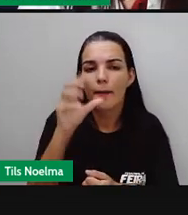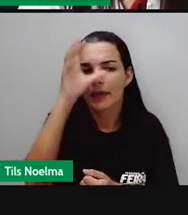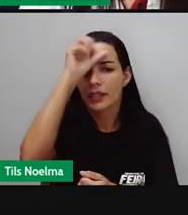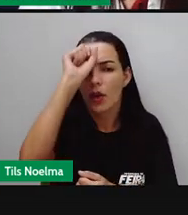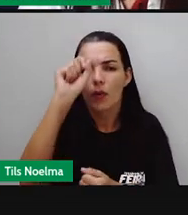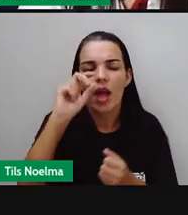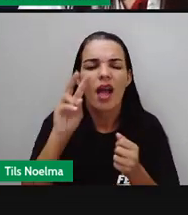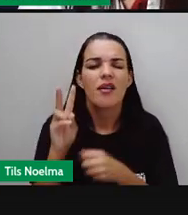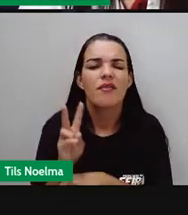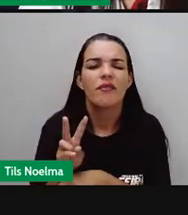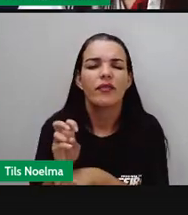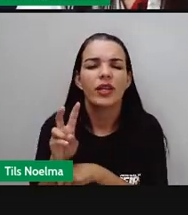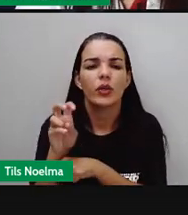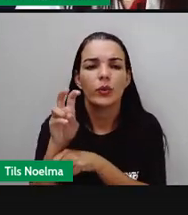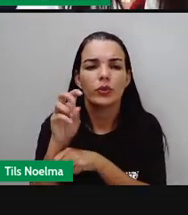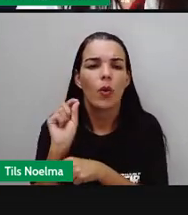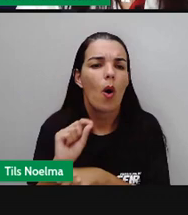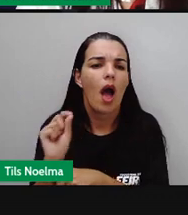Vamos ver?